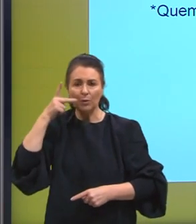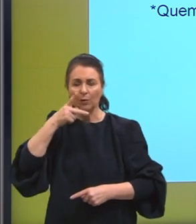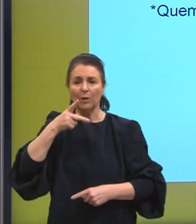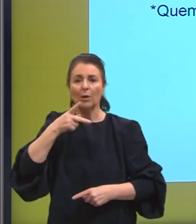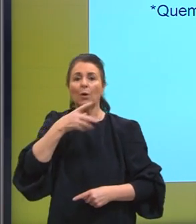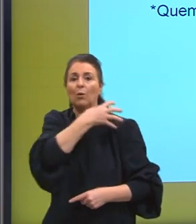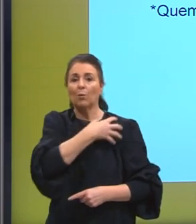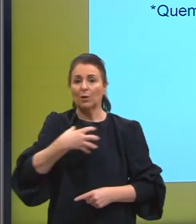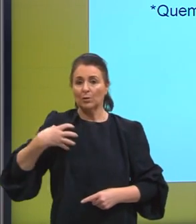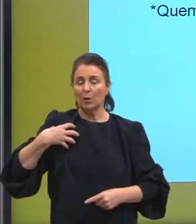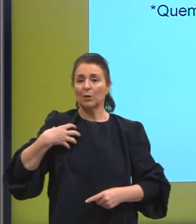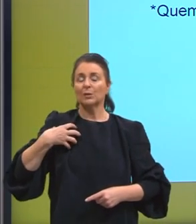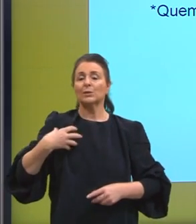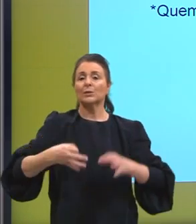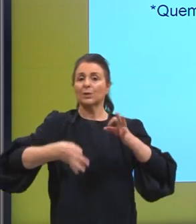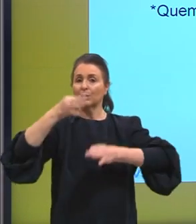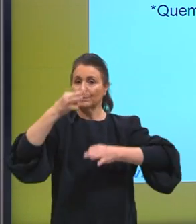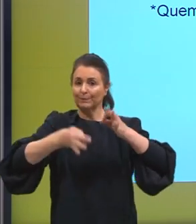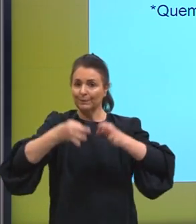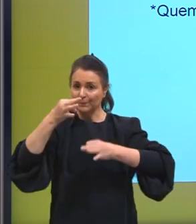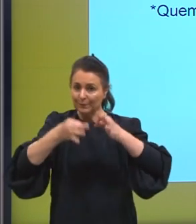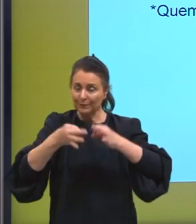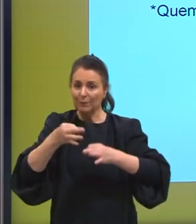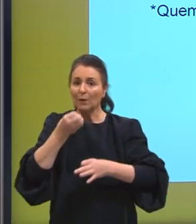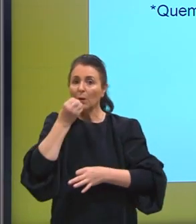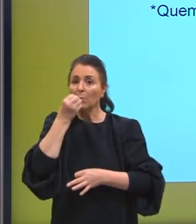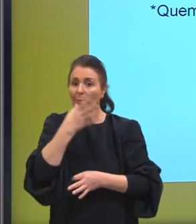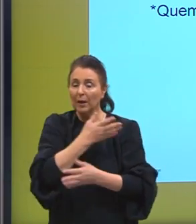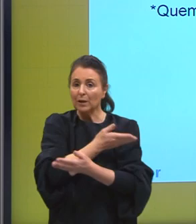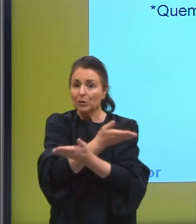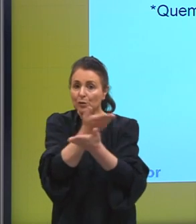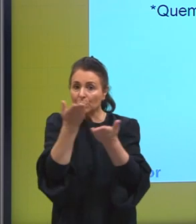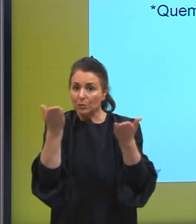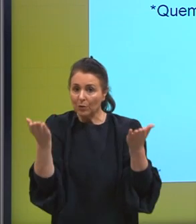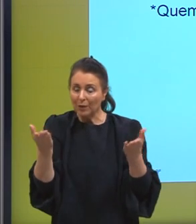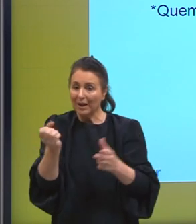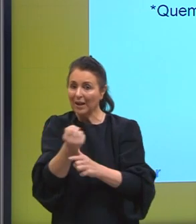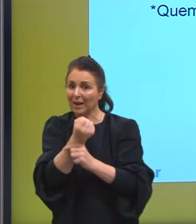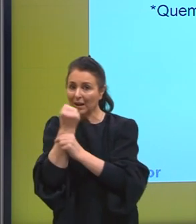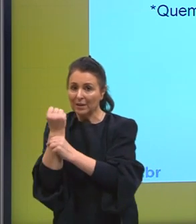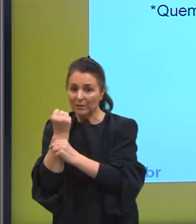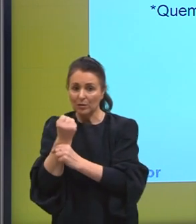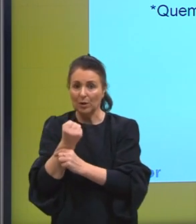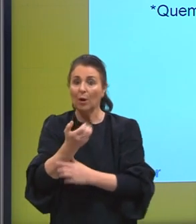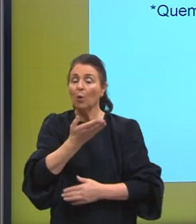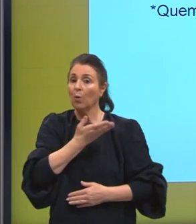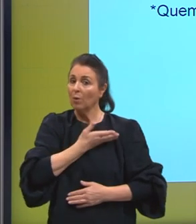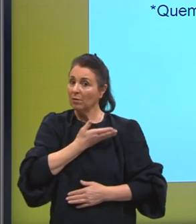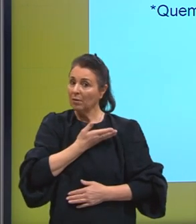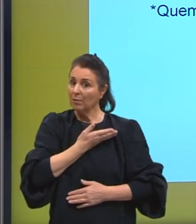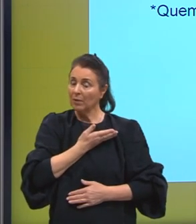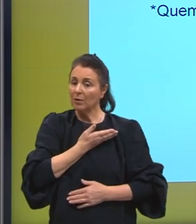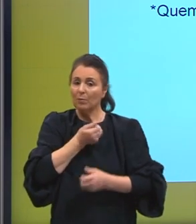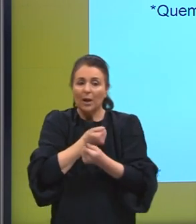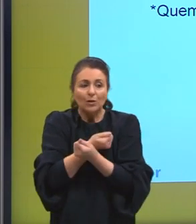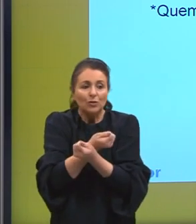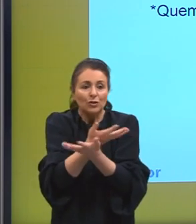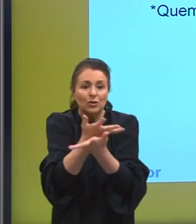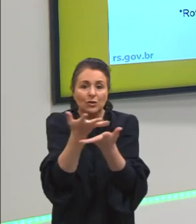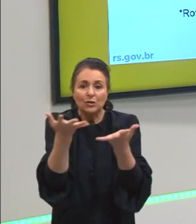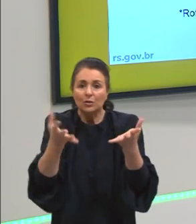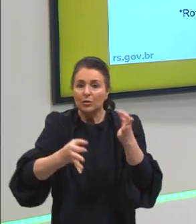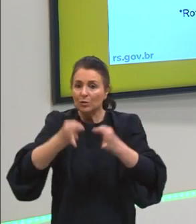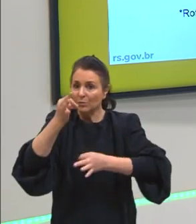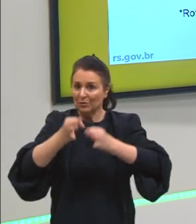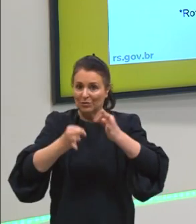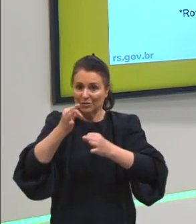comum, por isso a polis, os amigos, a filia, ele defendia que nada melhor que um amigo para distribuir a justiça para